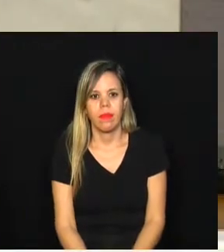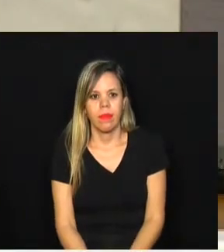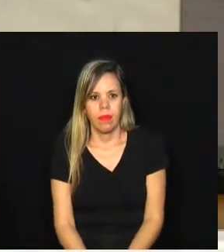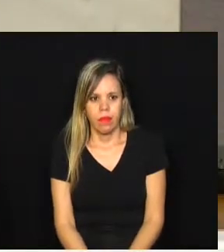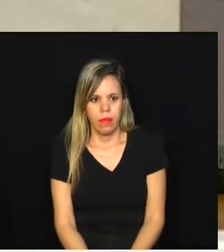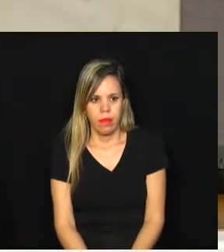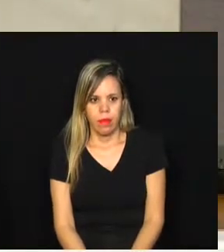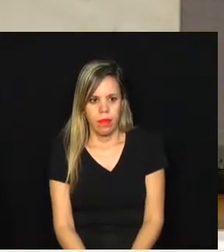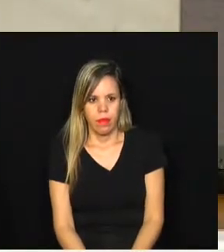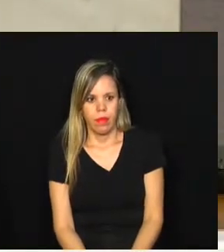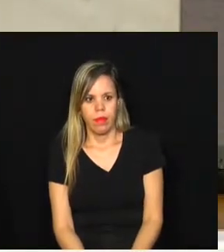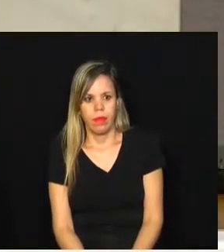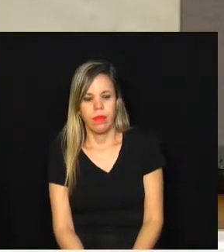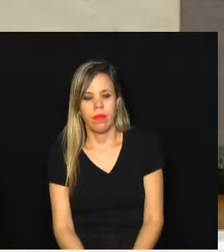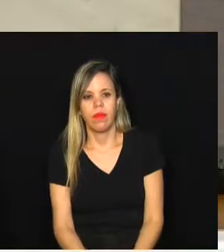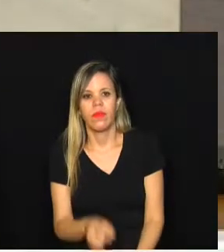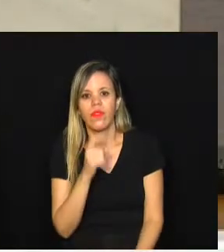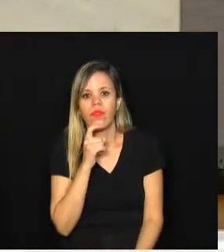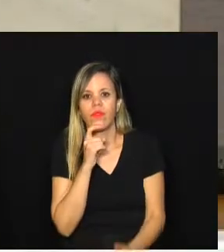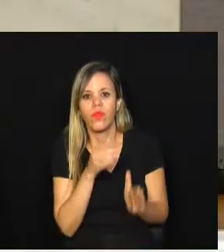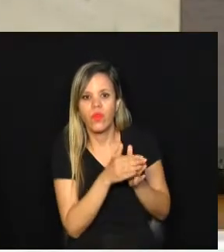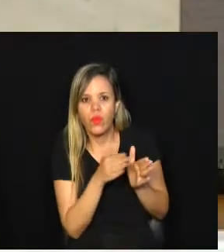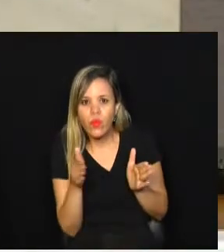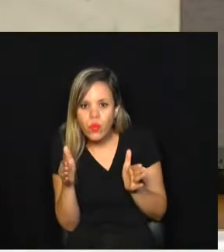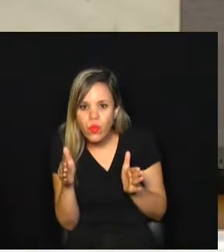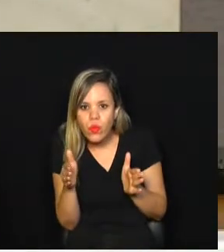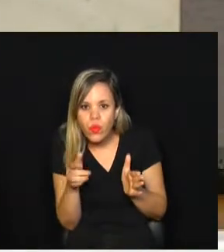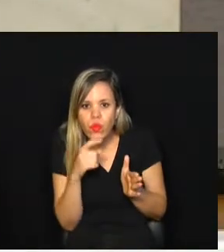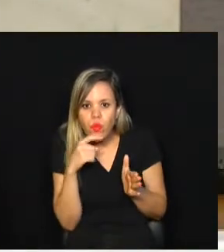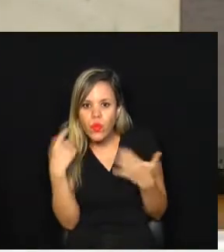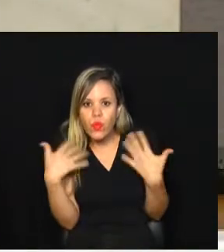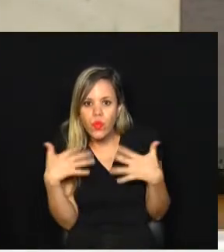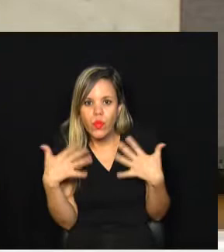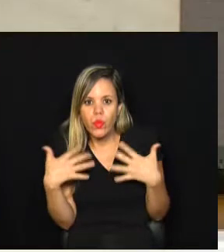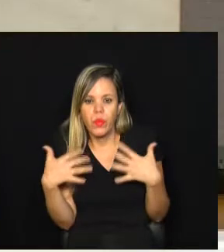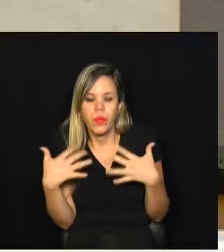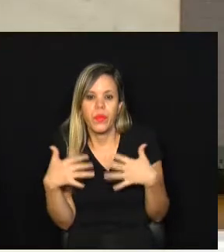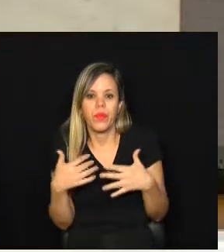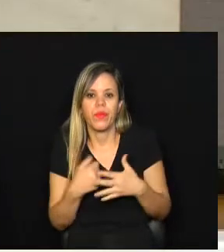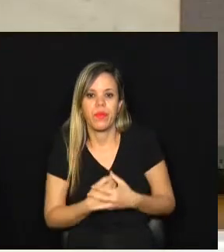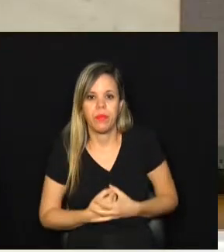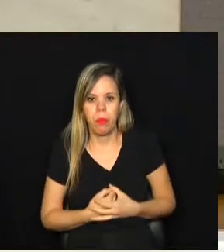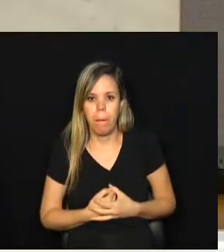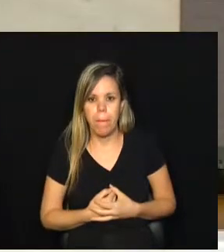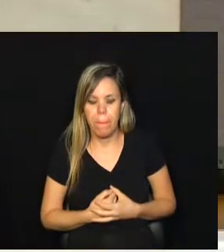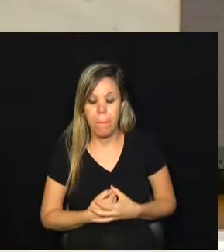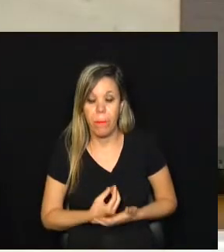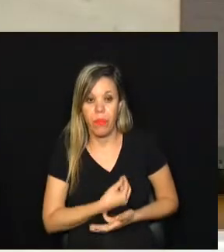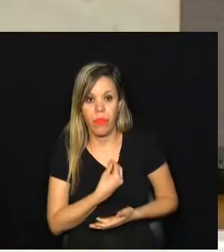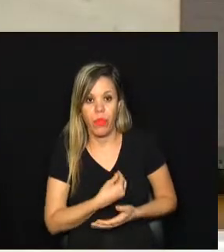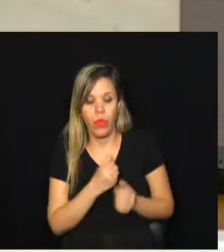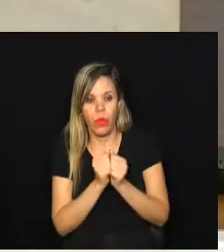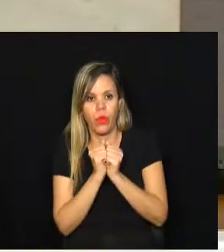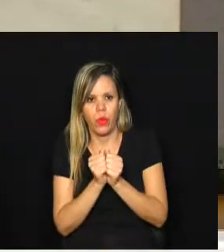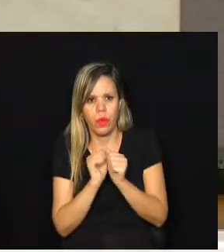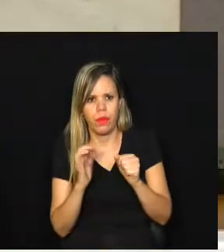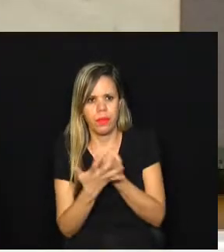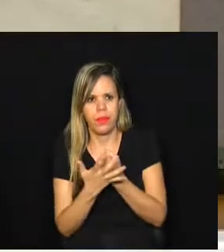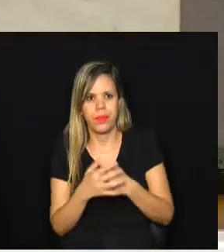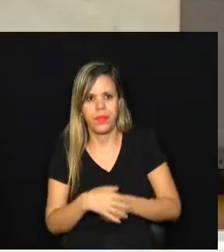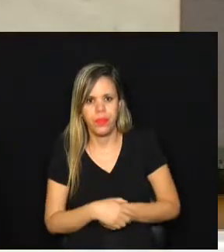Esse inverno vai ser o inverno que nós vamos viver junto com a pandemia.